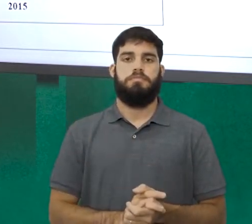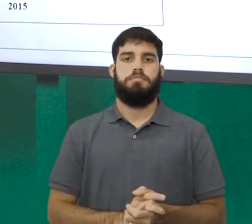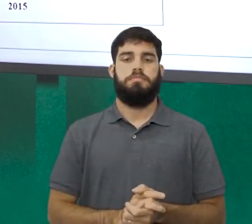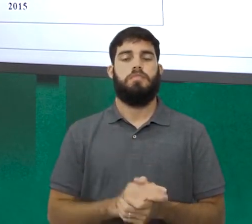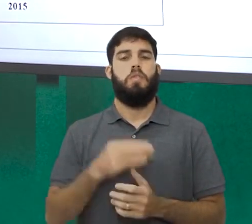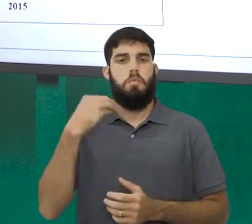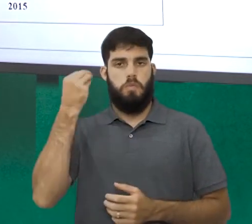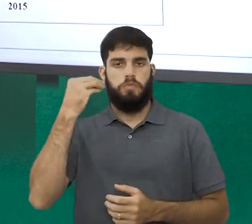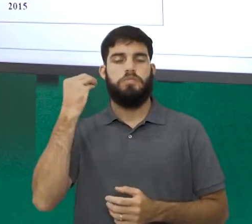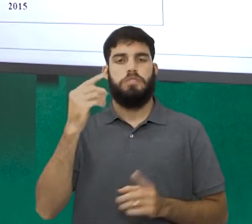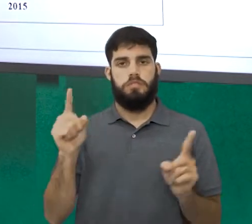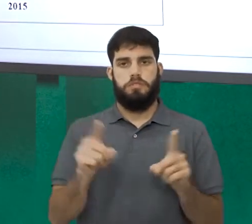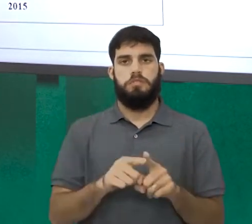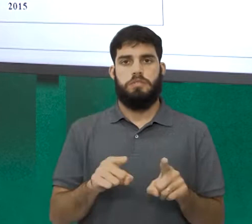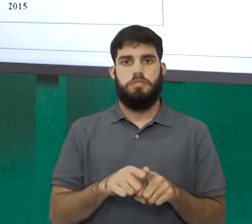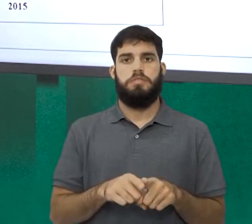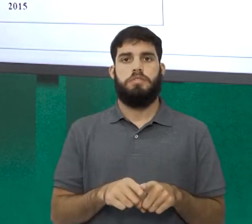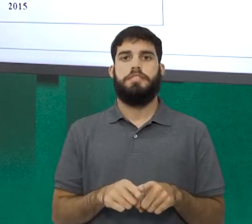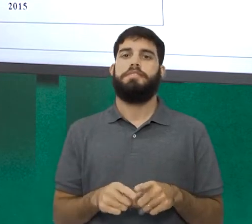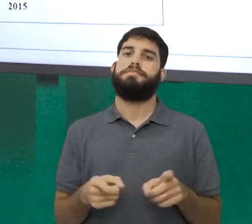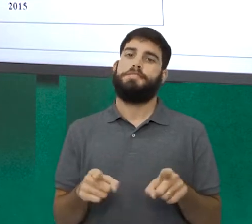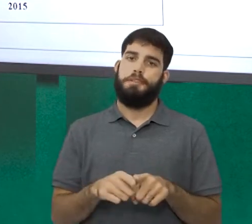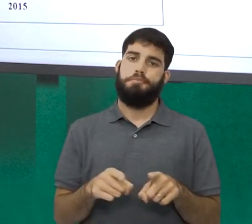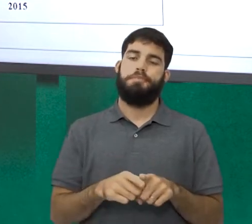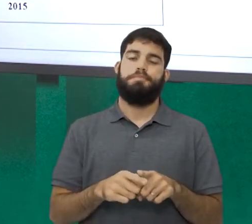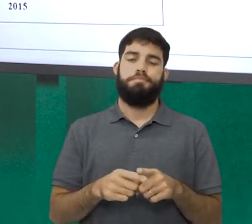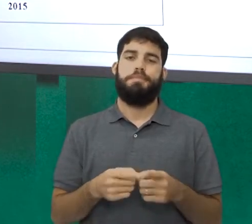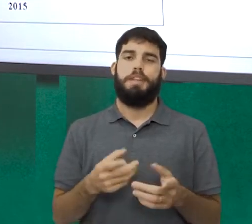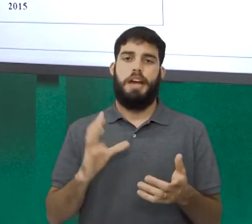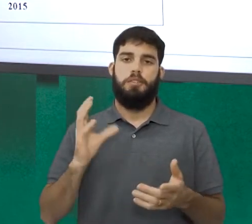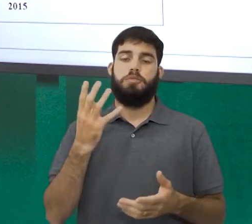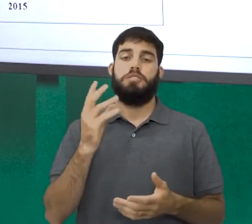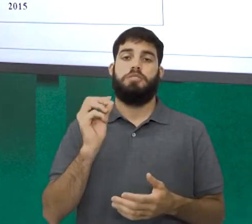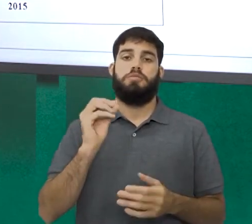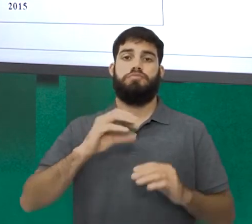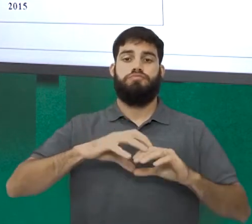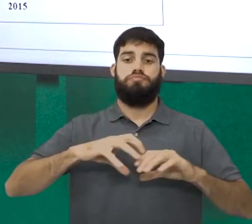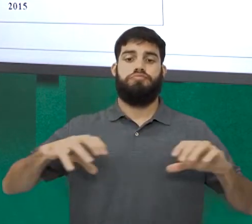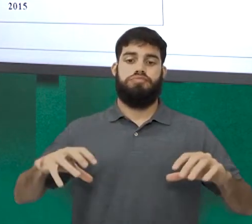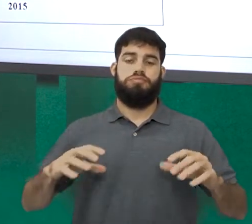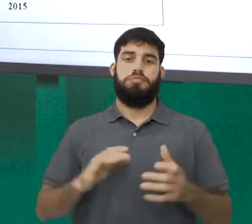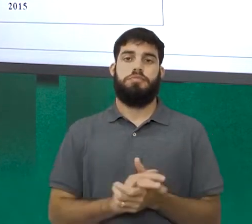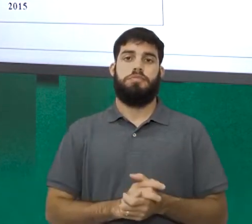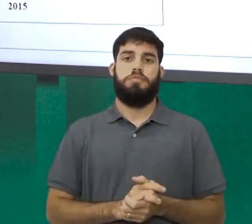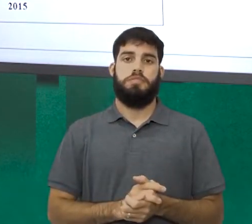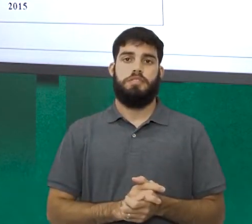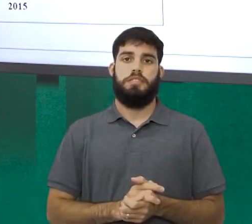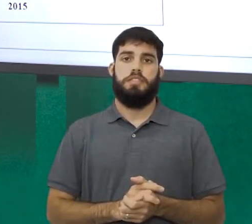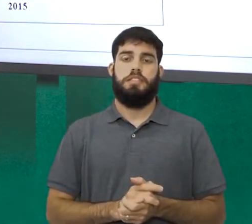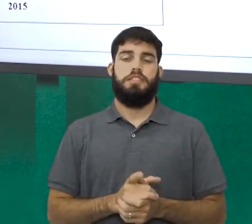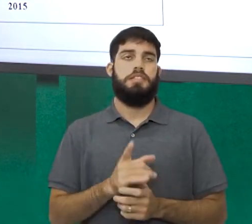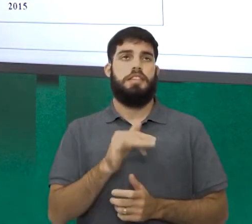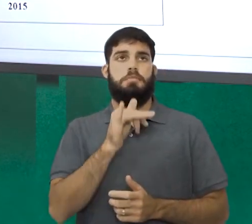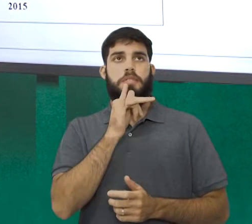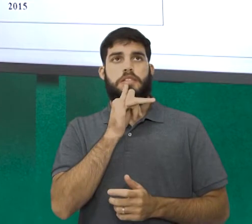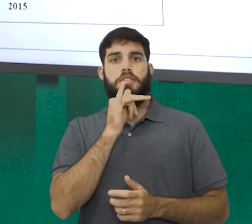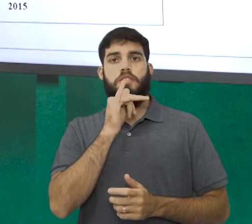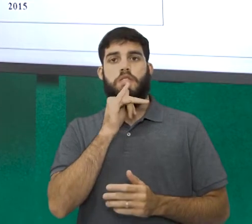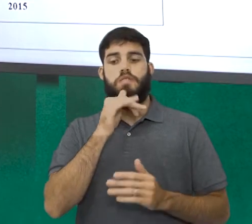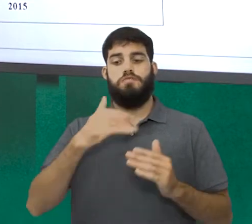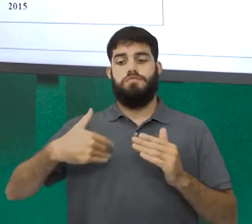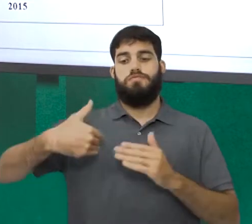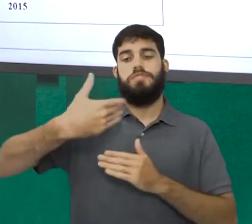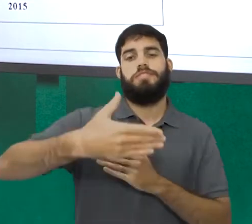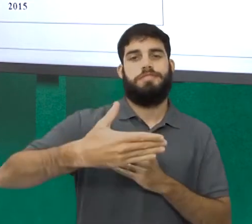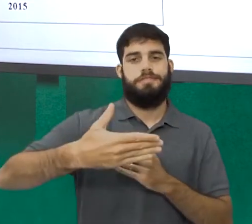oportunidades. No entanto, gera exclusões. Olha lá, digamos que é um efeito colateral da modernização